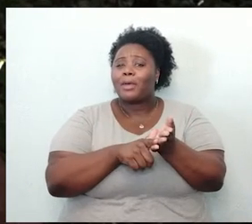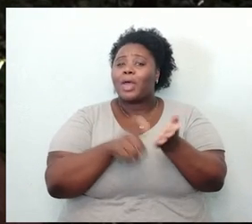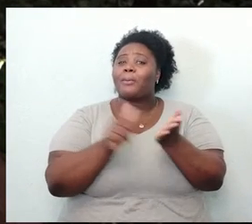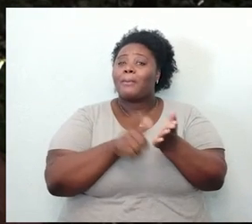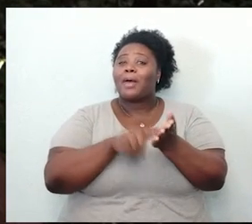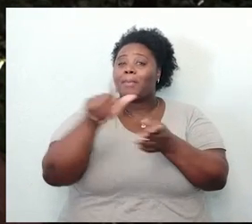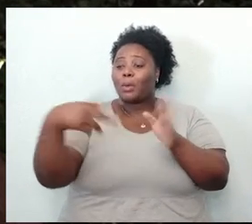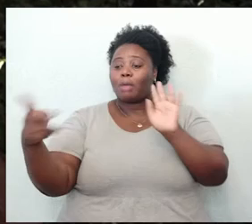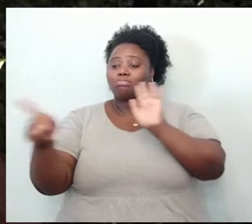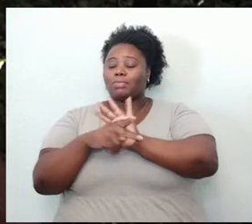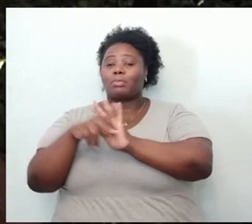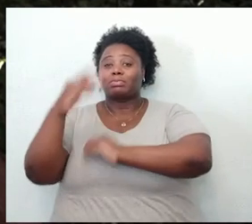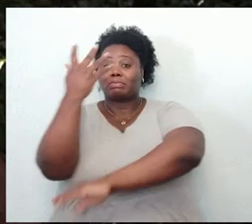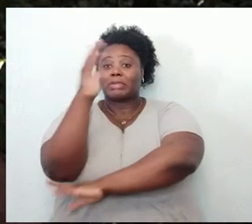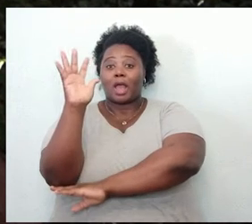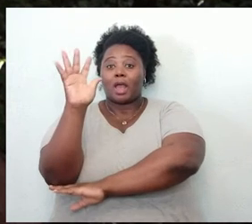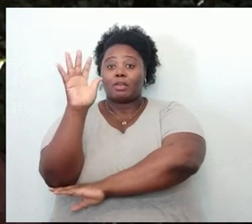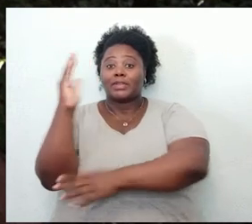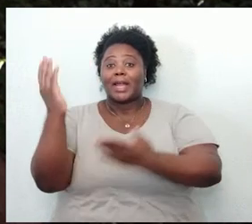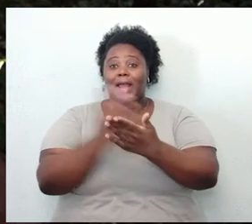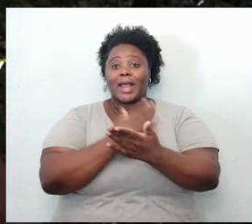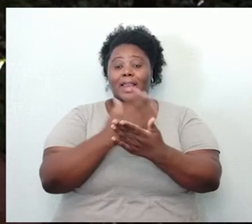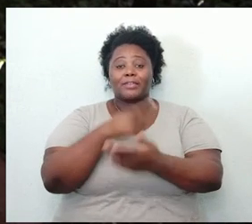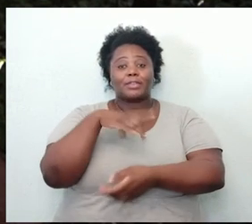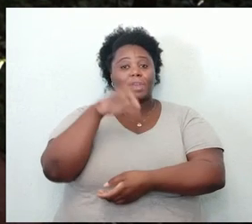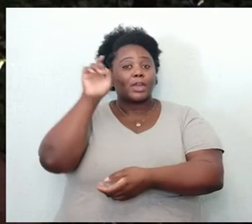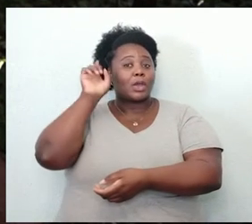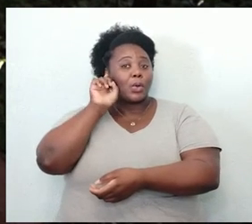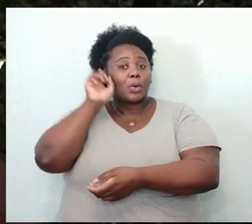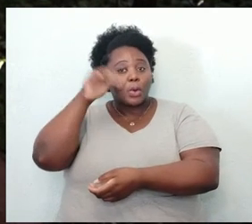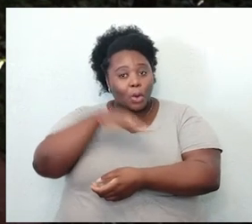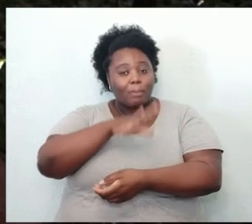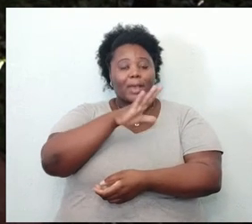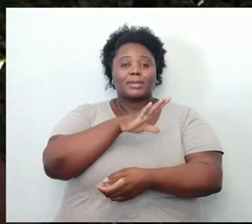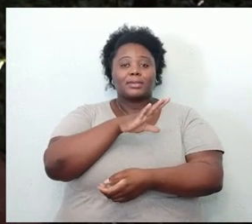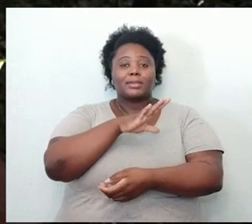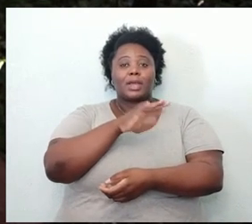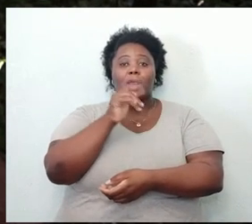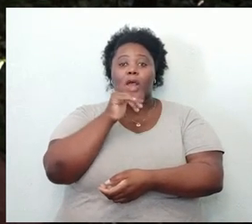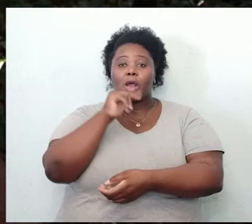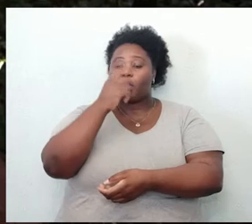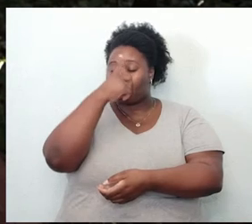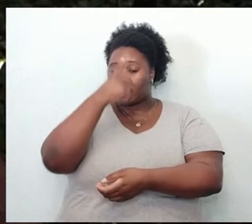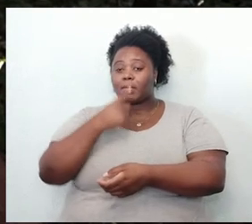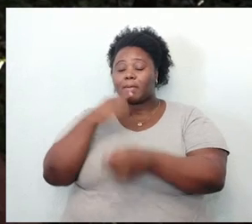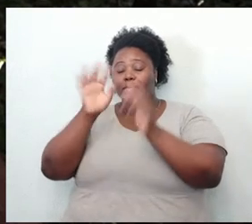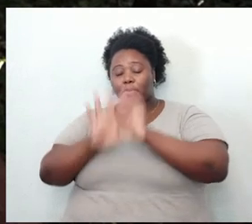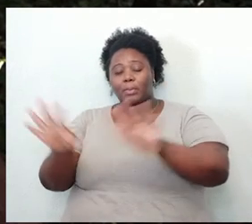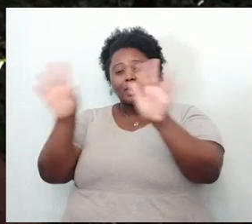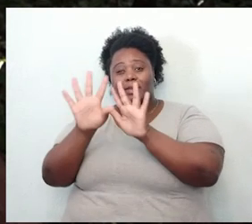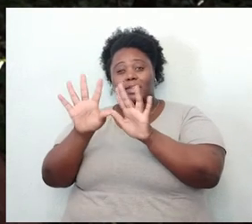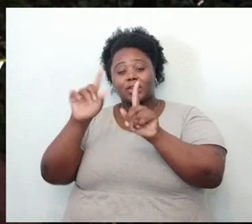seiva da árvore. Livro tem orelha, lombada. Homem, cara de paisagem.